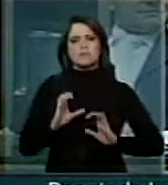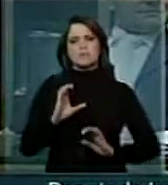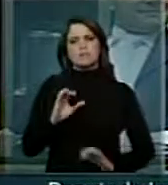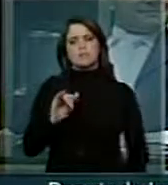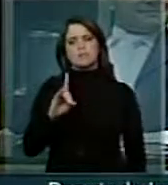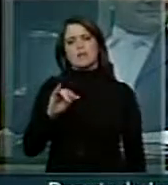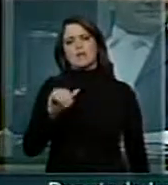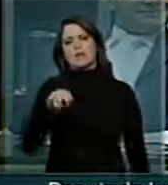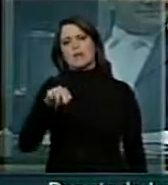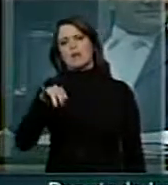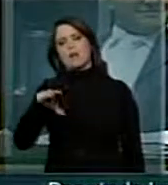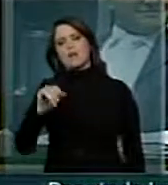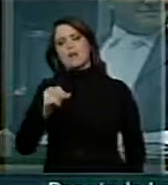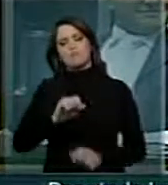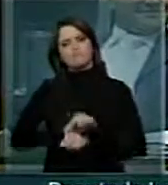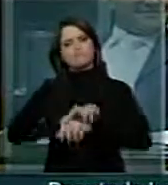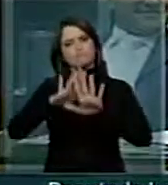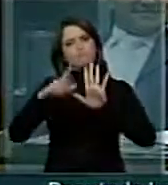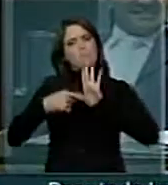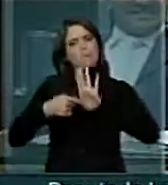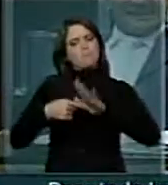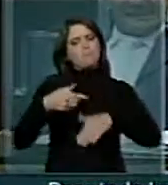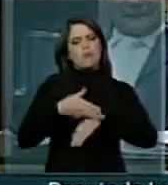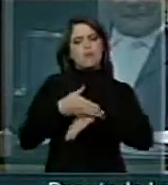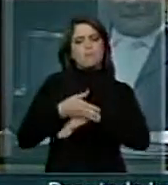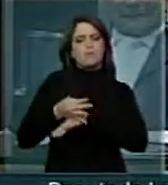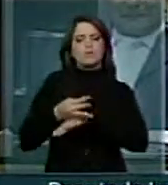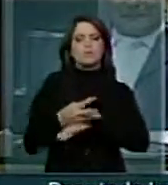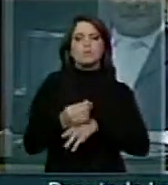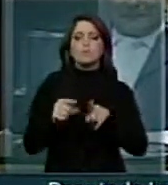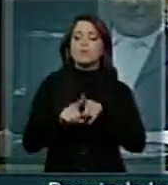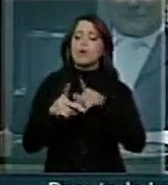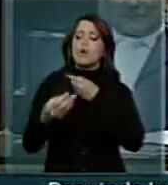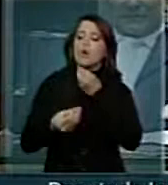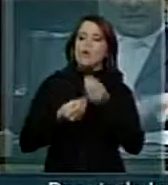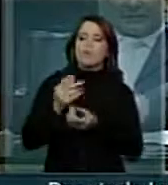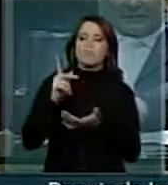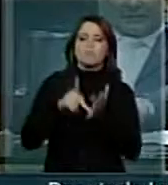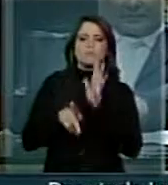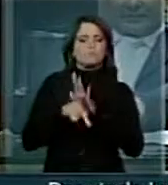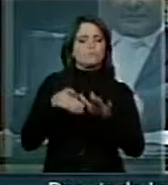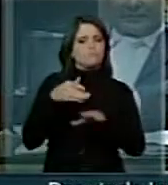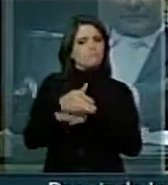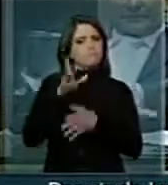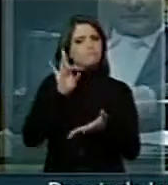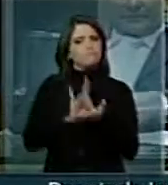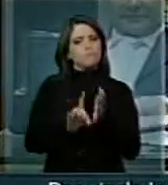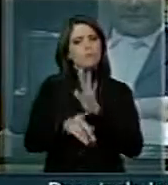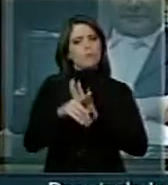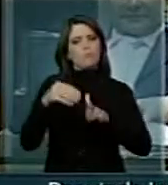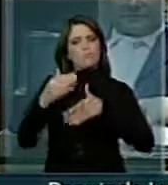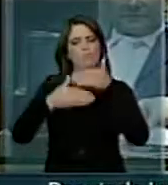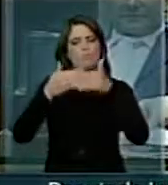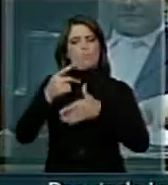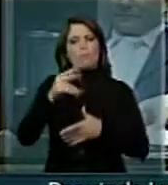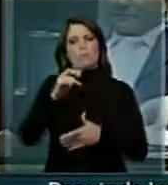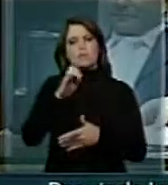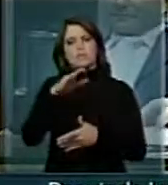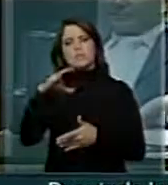com a transparência, com a participação e com a efetiva participação no processo